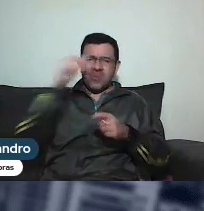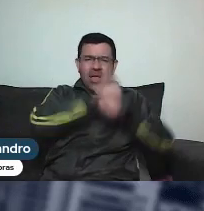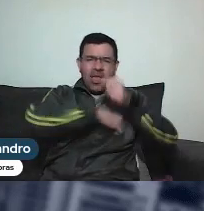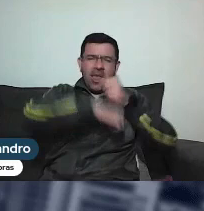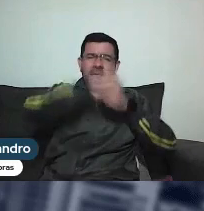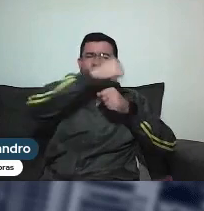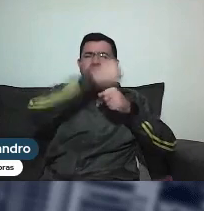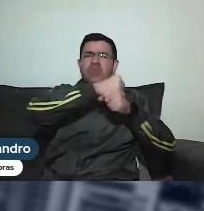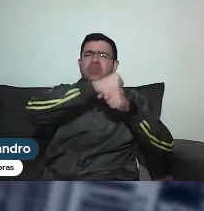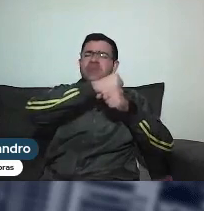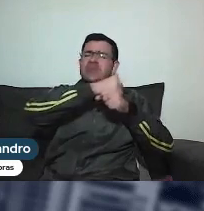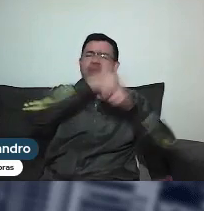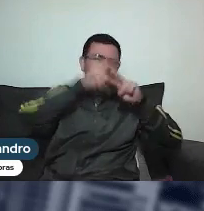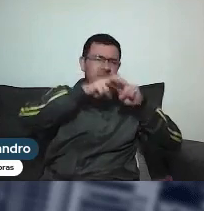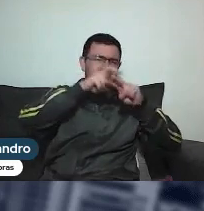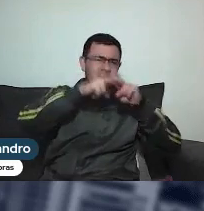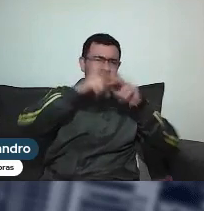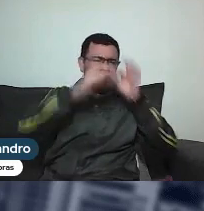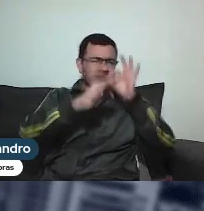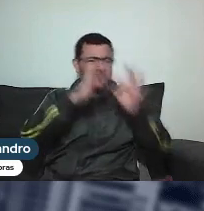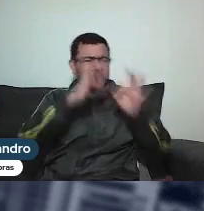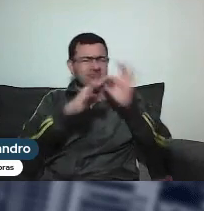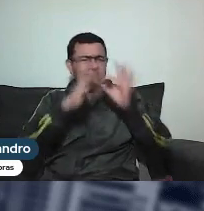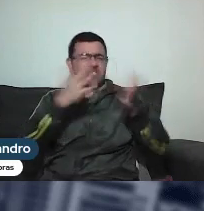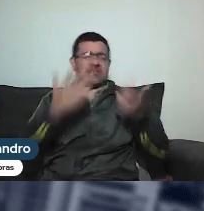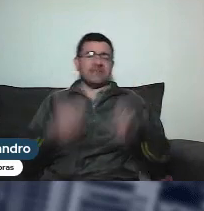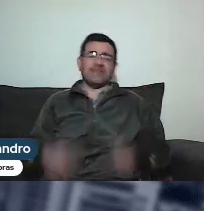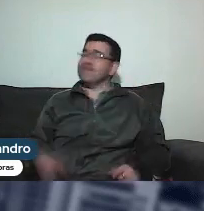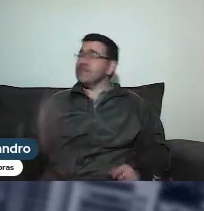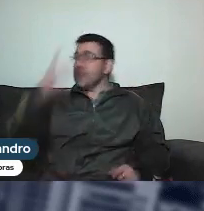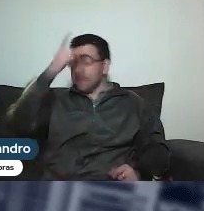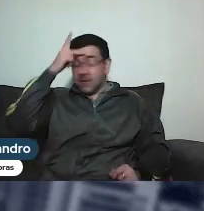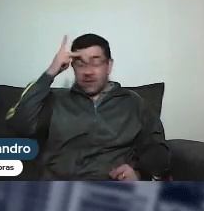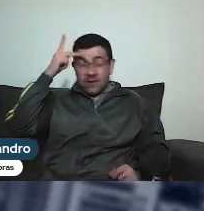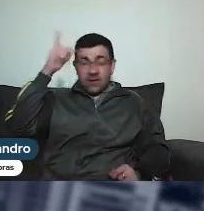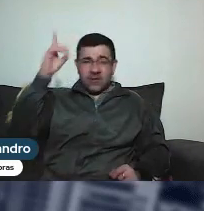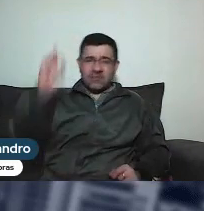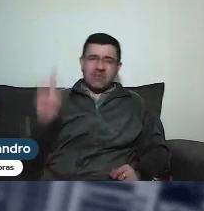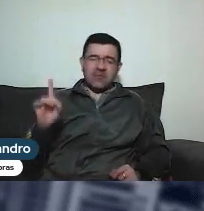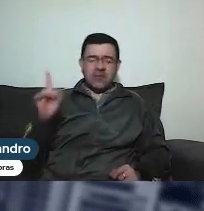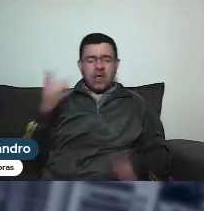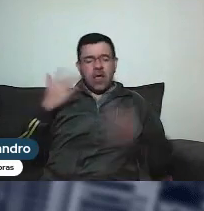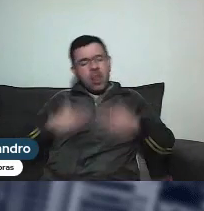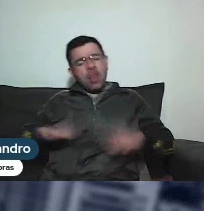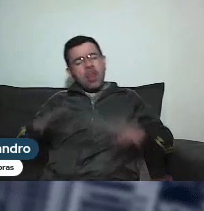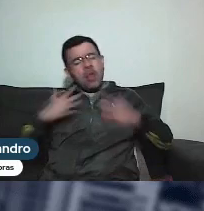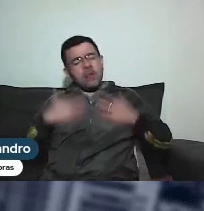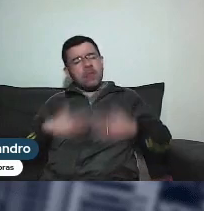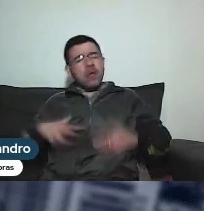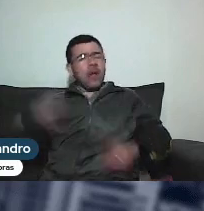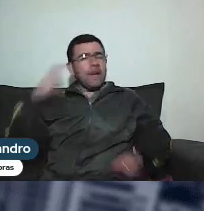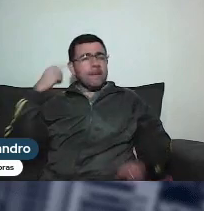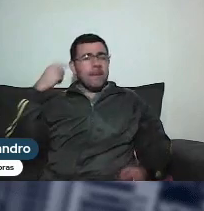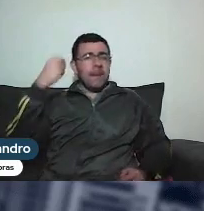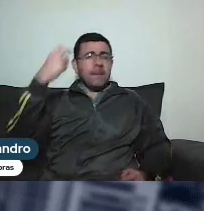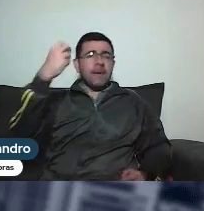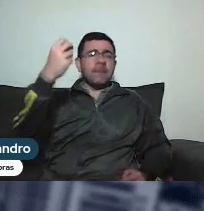cadeira, enfim, e mesmo para um PCD que quer um conforto melhor, que faz uma viagem, enfim,